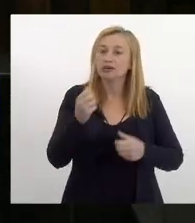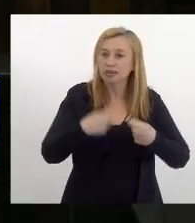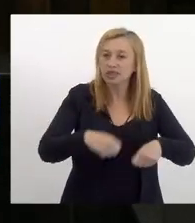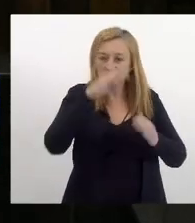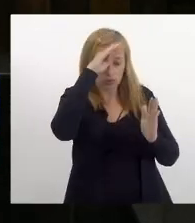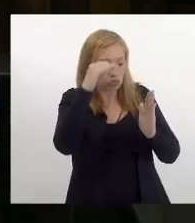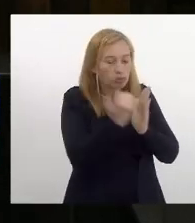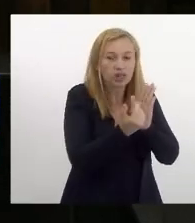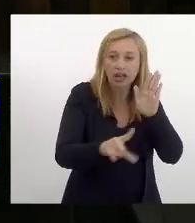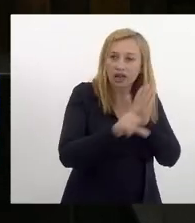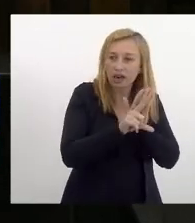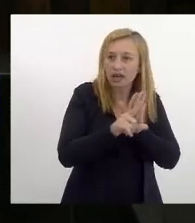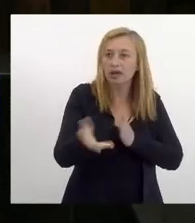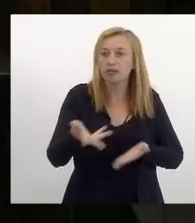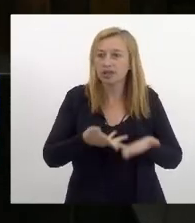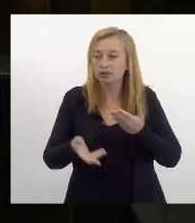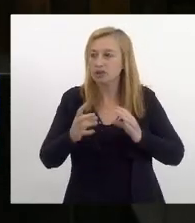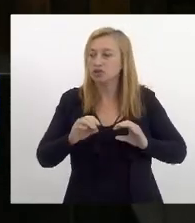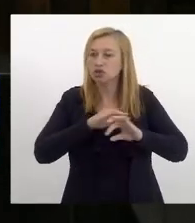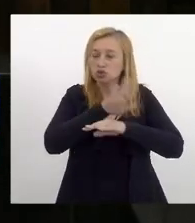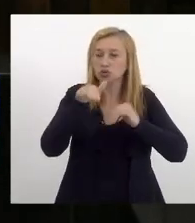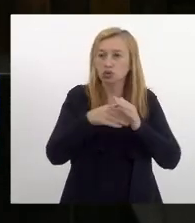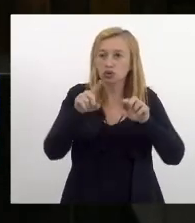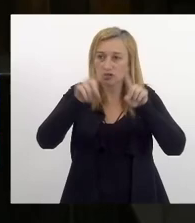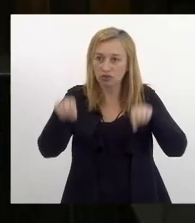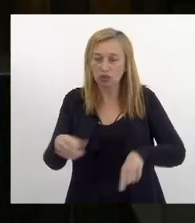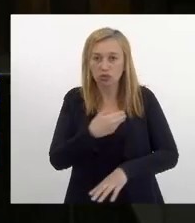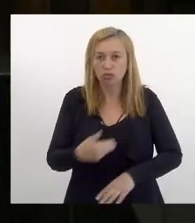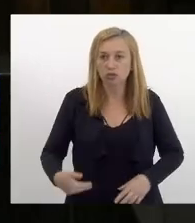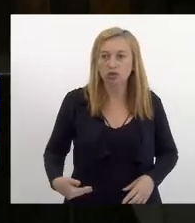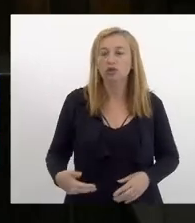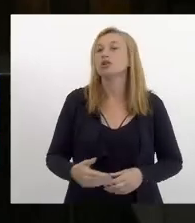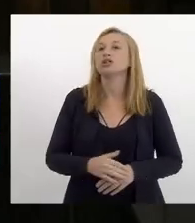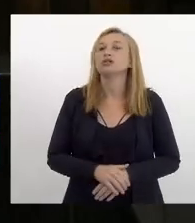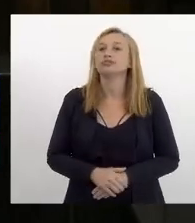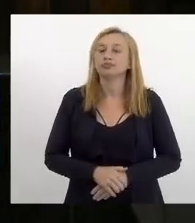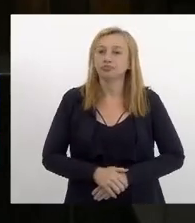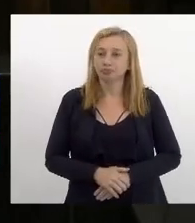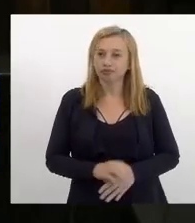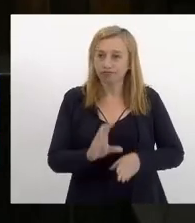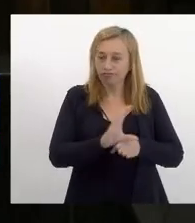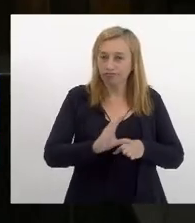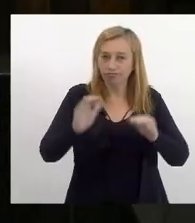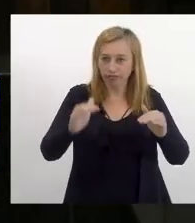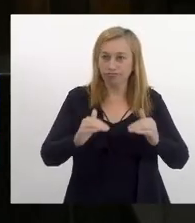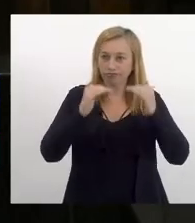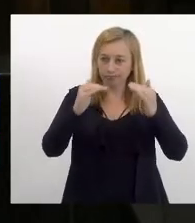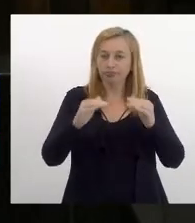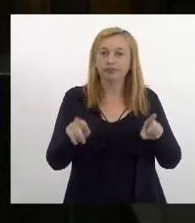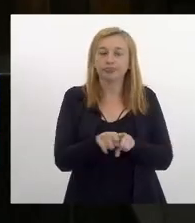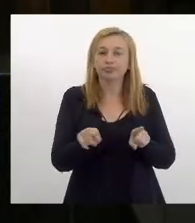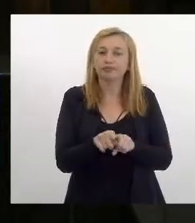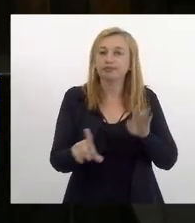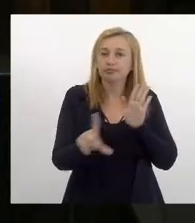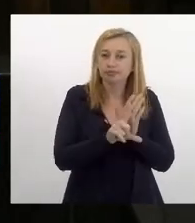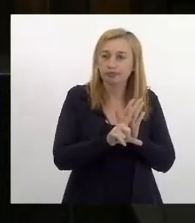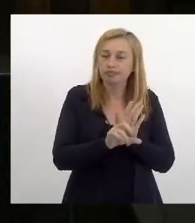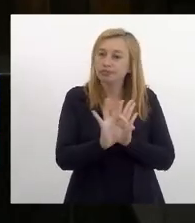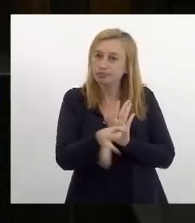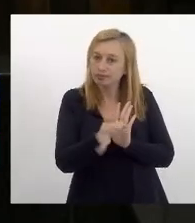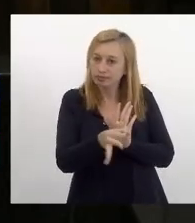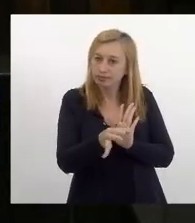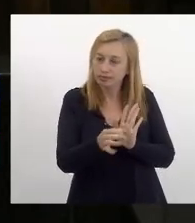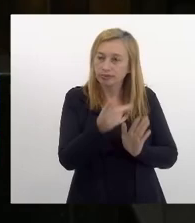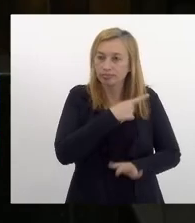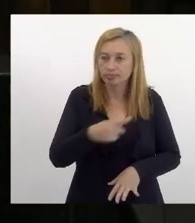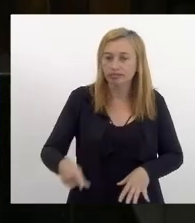garantir a participação democrática dos servidores da fundação CCRJ no conselho superior e a gente também tem uma lei para garantir que a